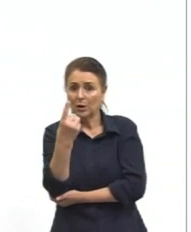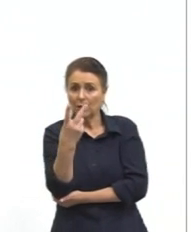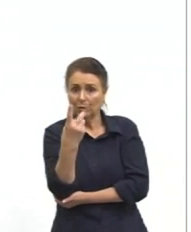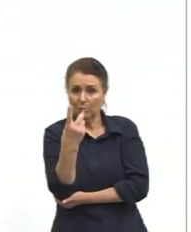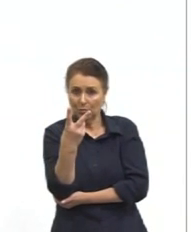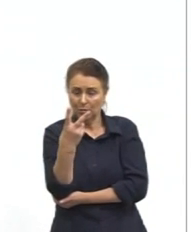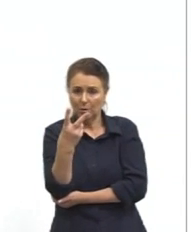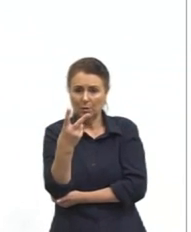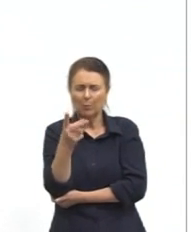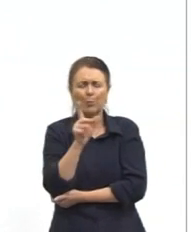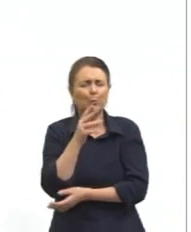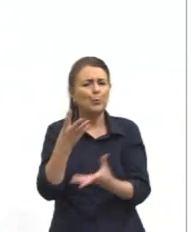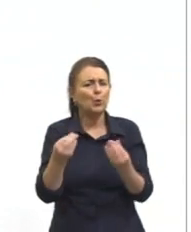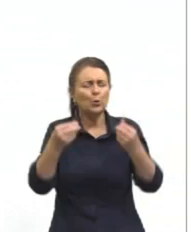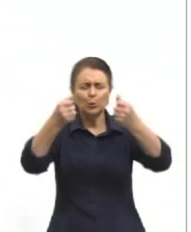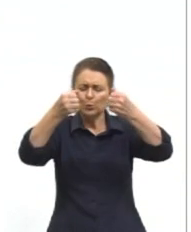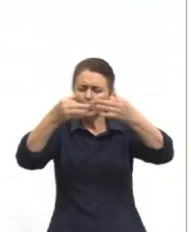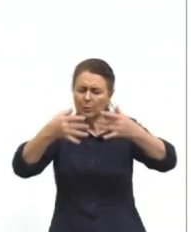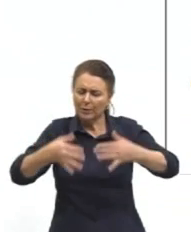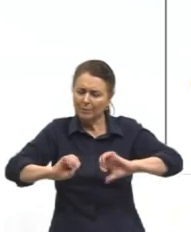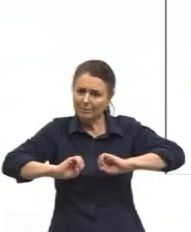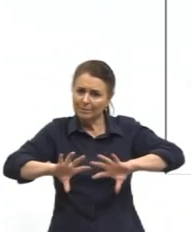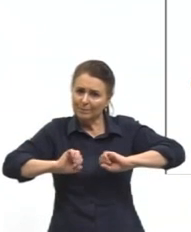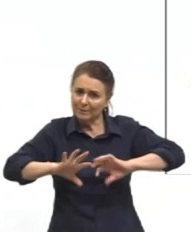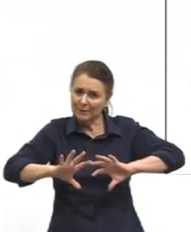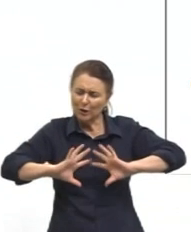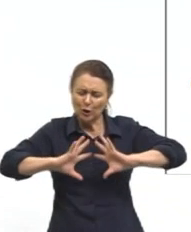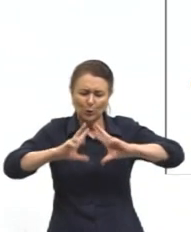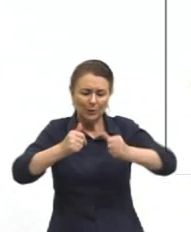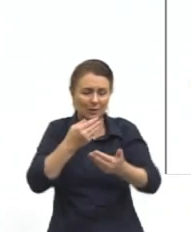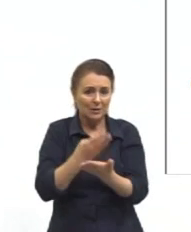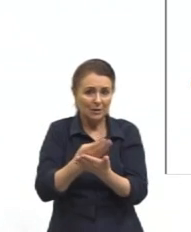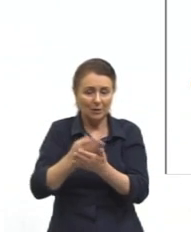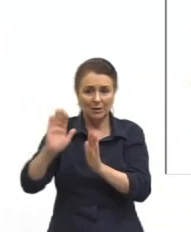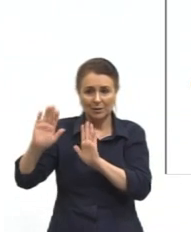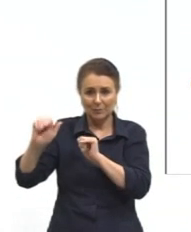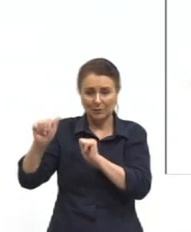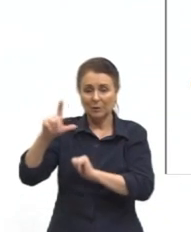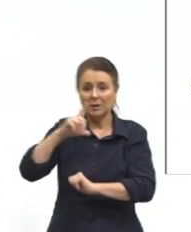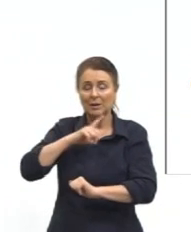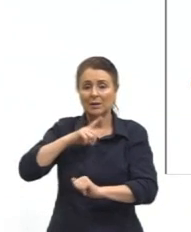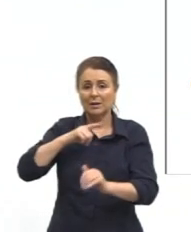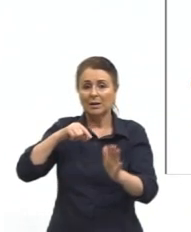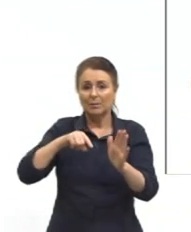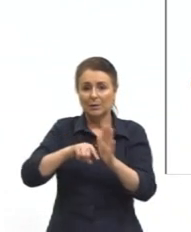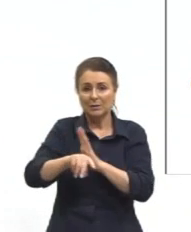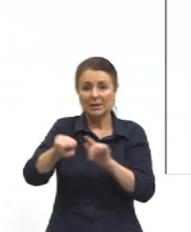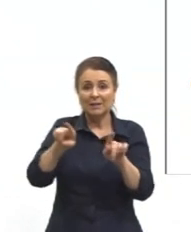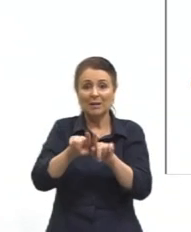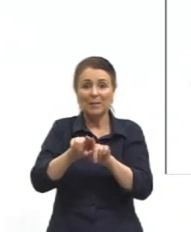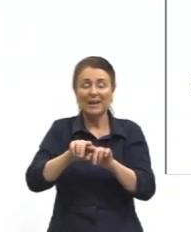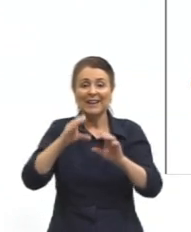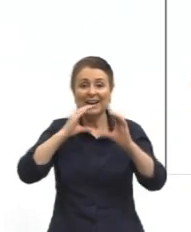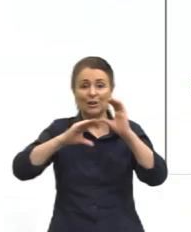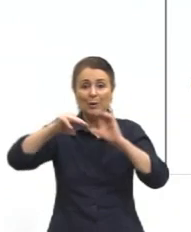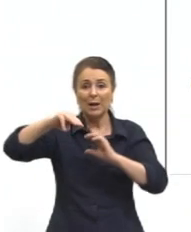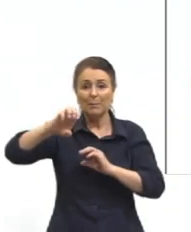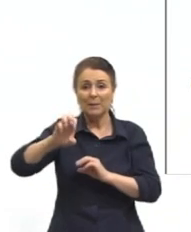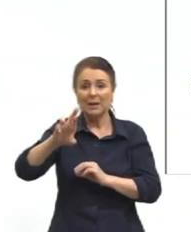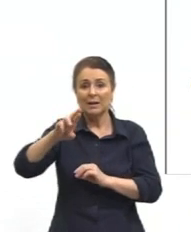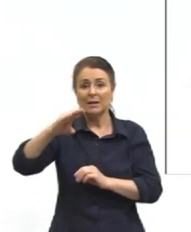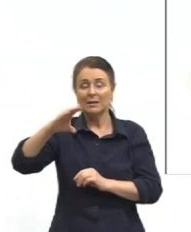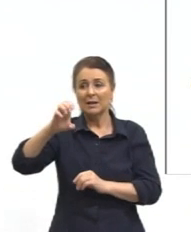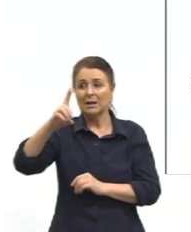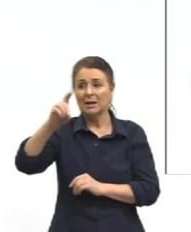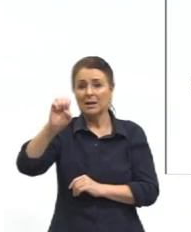muito salientado durante todas as nossas aulas. Temos a questão da Mercedes Sosa, gente. Mercedes Sosa